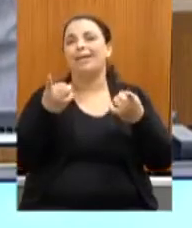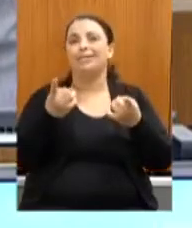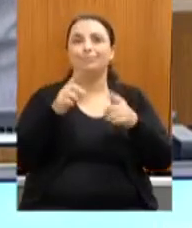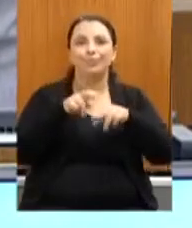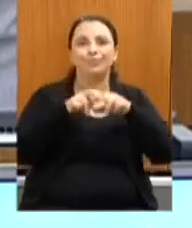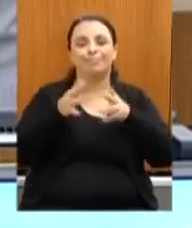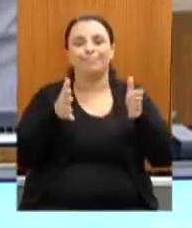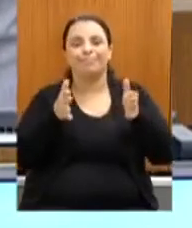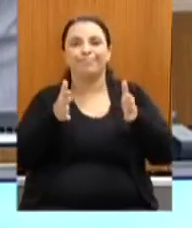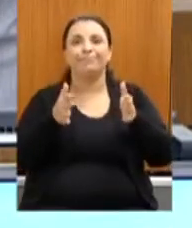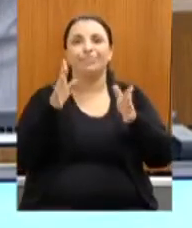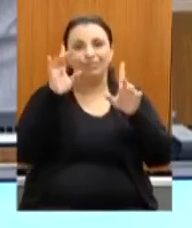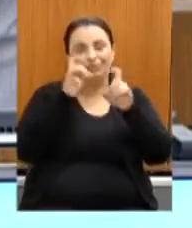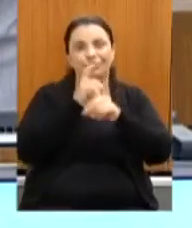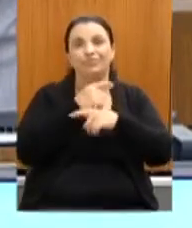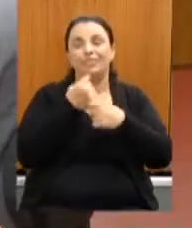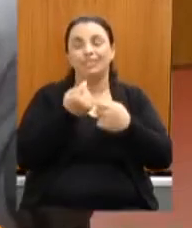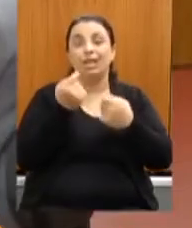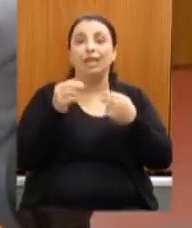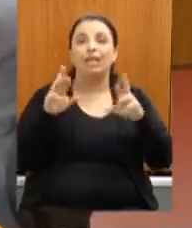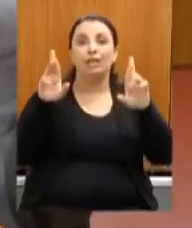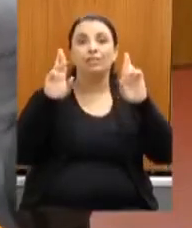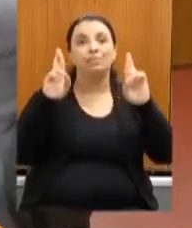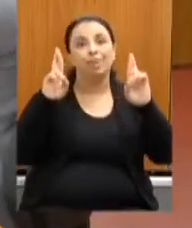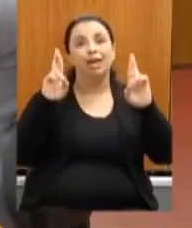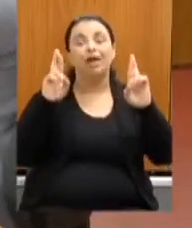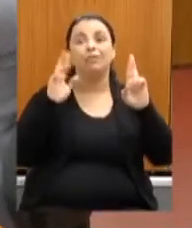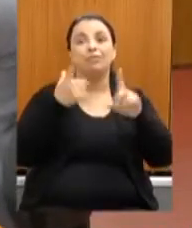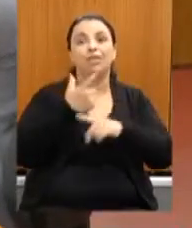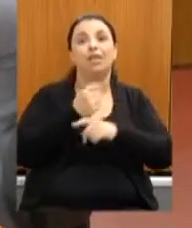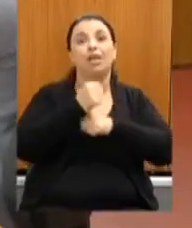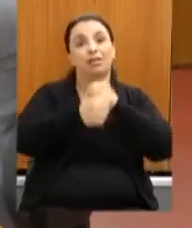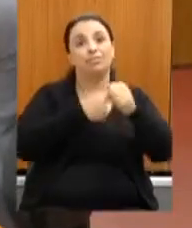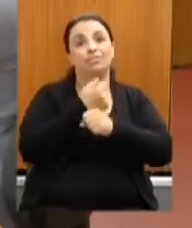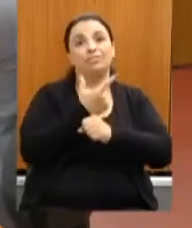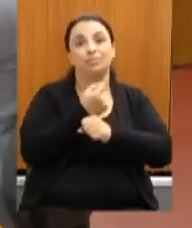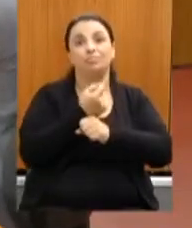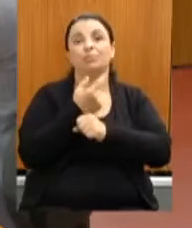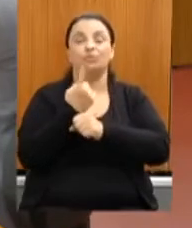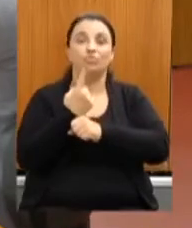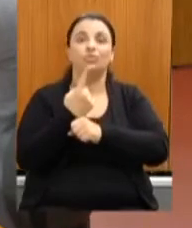mais 1, com a esperança de, no próximo ano, no próximo ano,